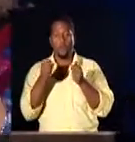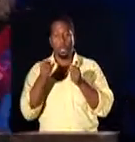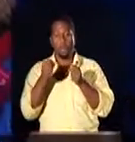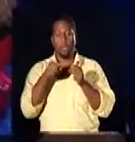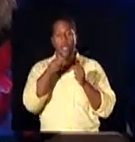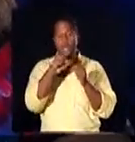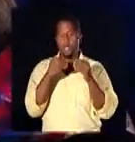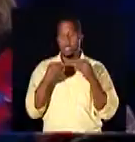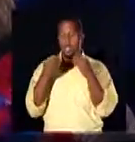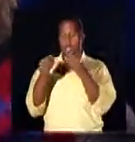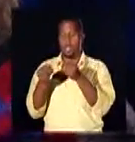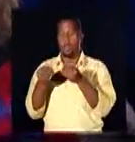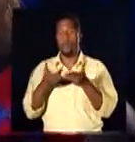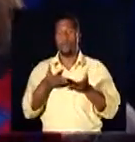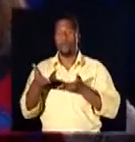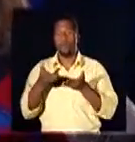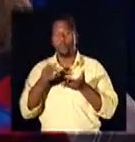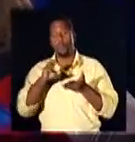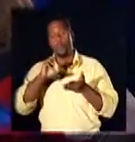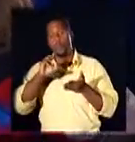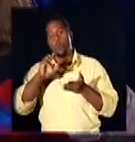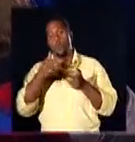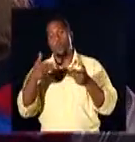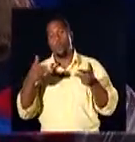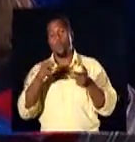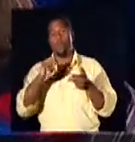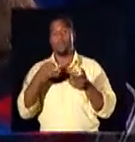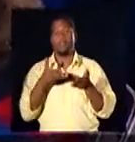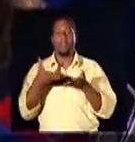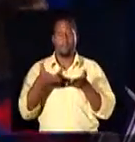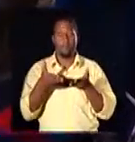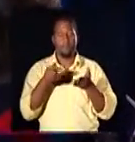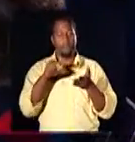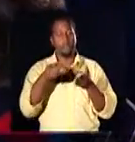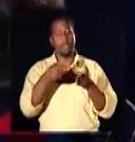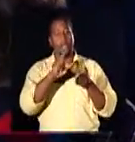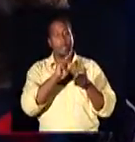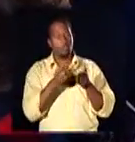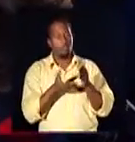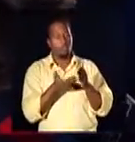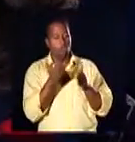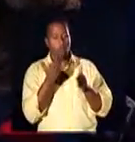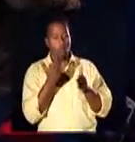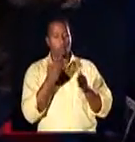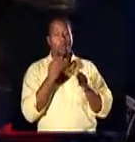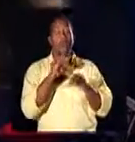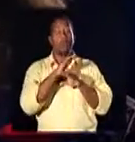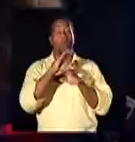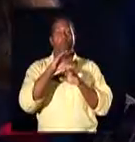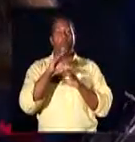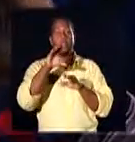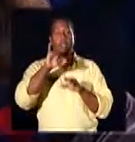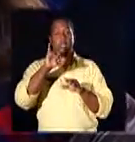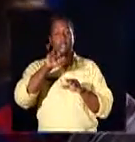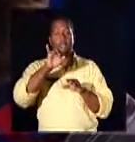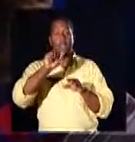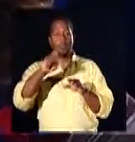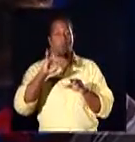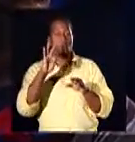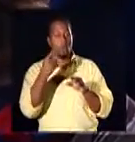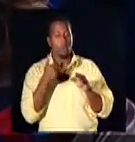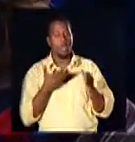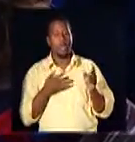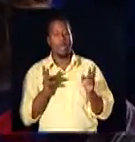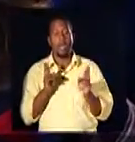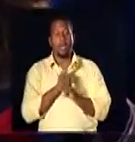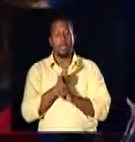ao fornecedor de produtos e serviços. E para proteger esses desiguais, foi retirado de dentro do Código Civil tudo aquilo que é